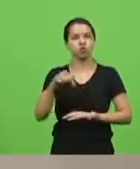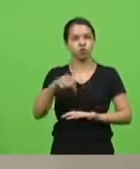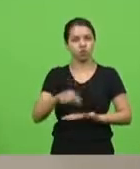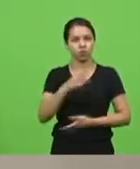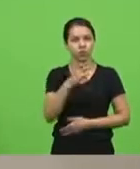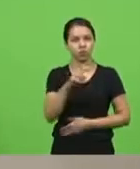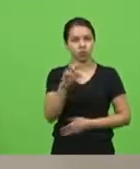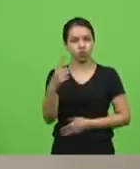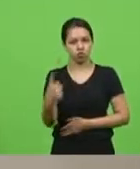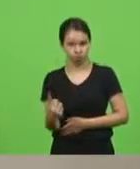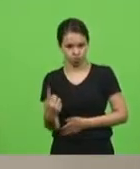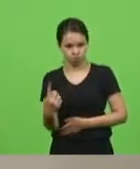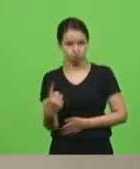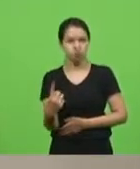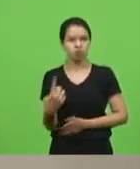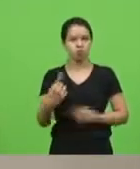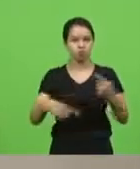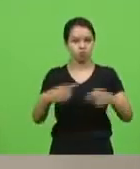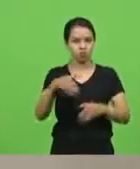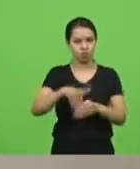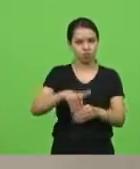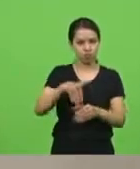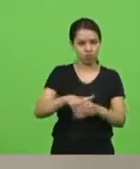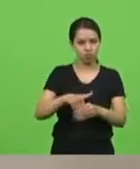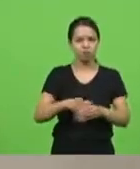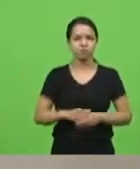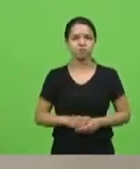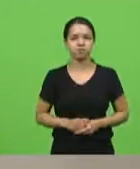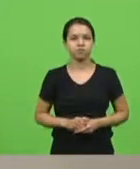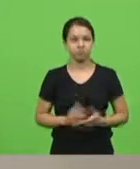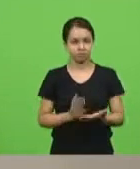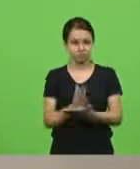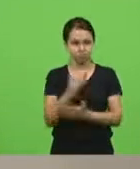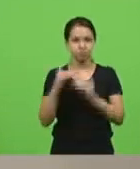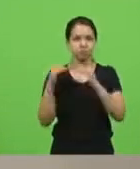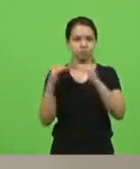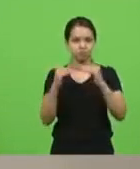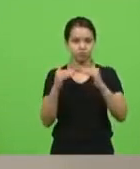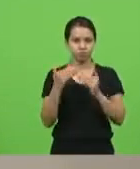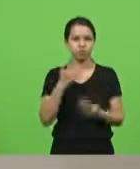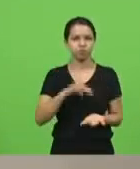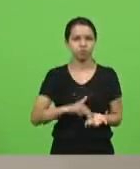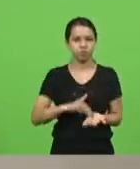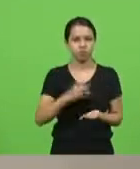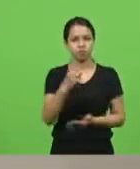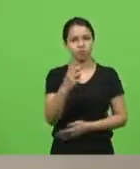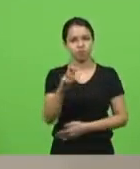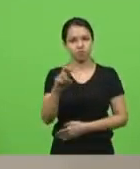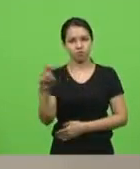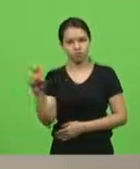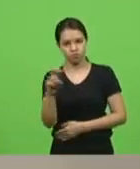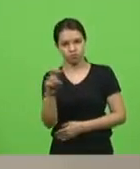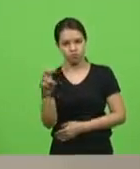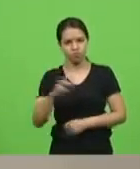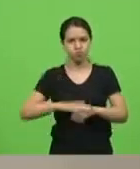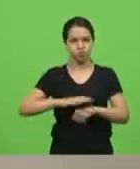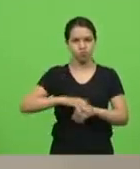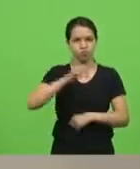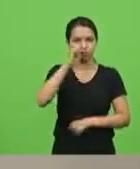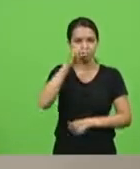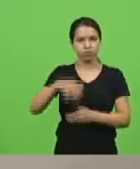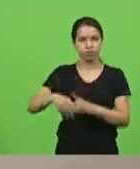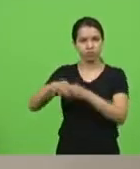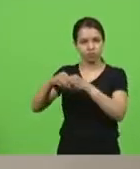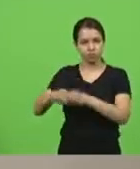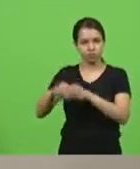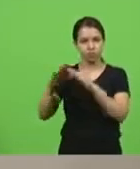discutir, em votação, deputados que aprovam permanência como se encontra, aprovado por unanimidade. Moção 155, autor deputado João Amin, cumprimentando a